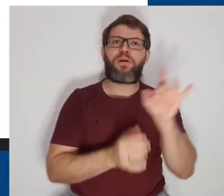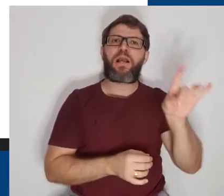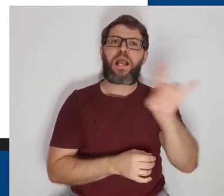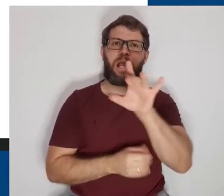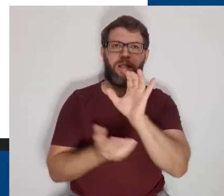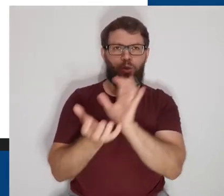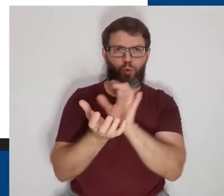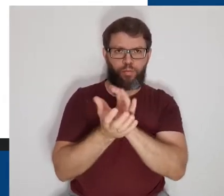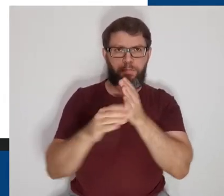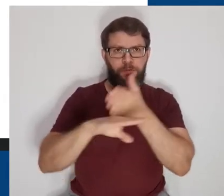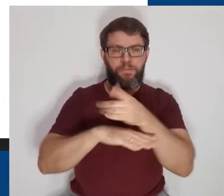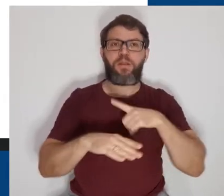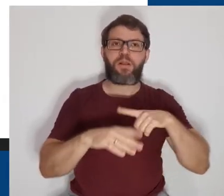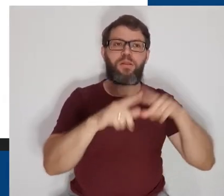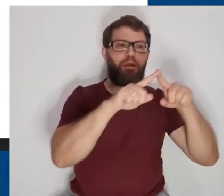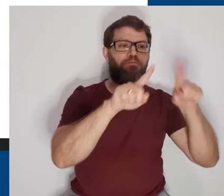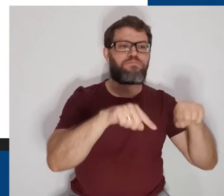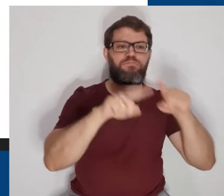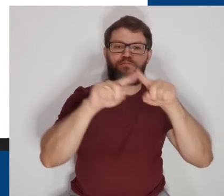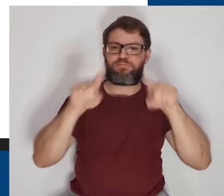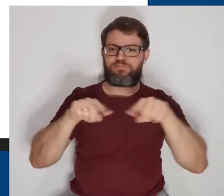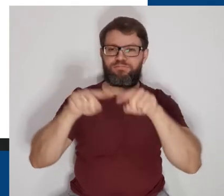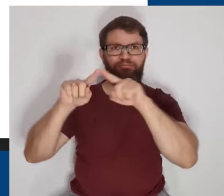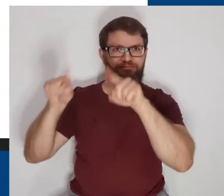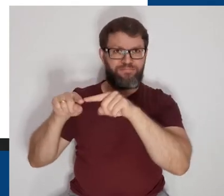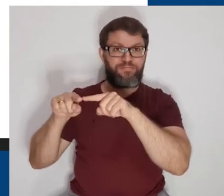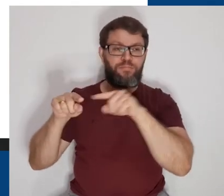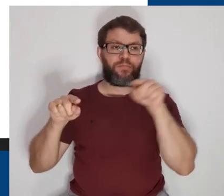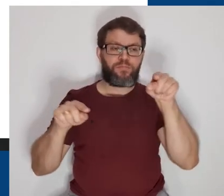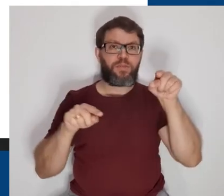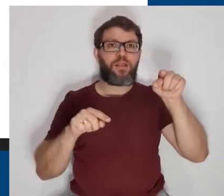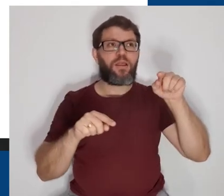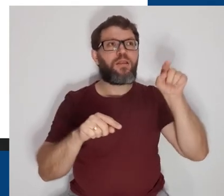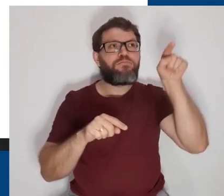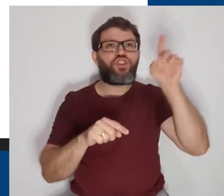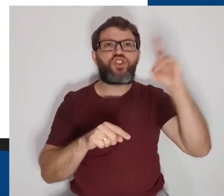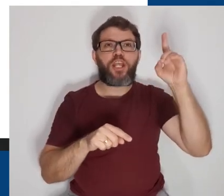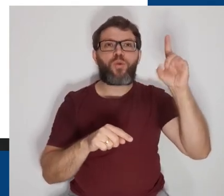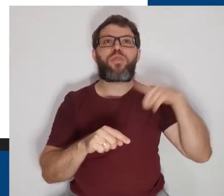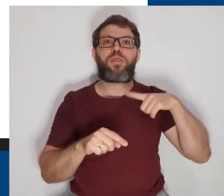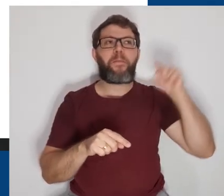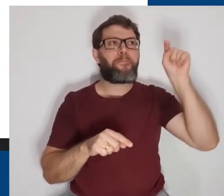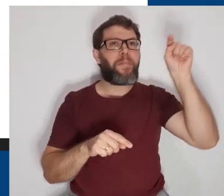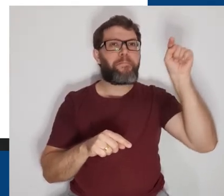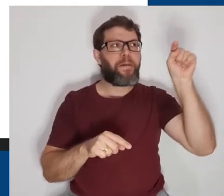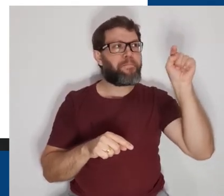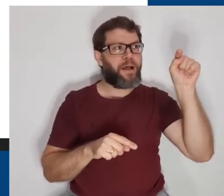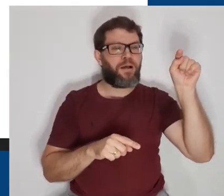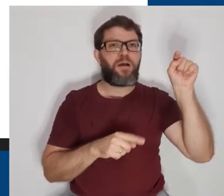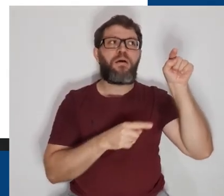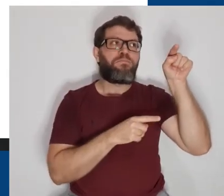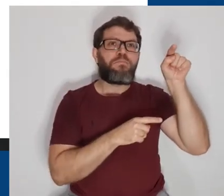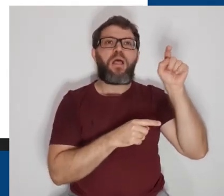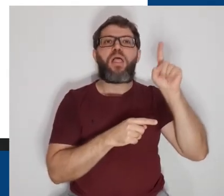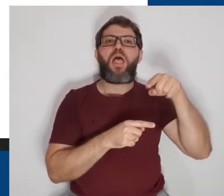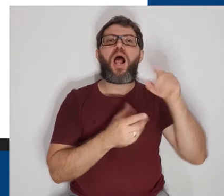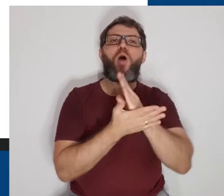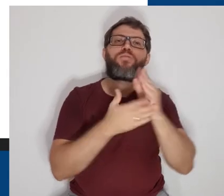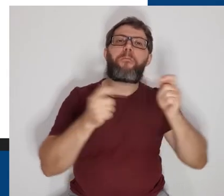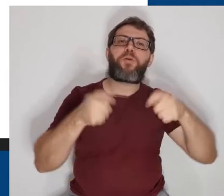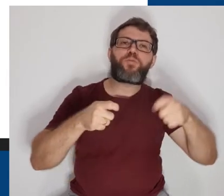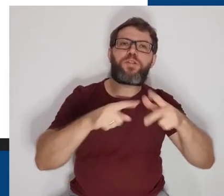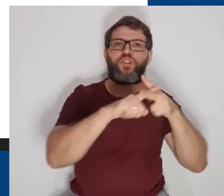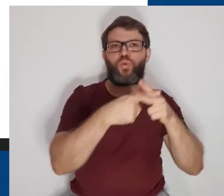participando tem o seu card. E no card, no canto direito superior, temos três pontinhos com algumas possibilidades de